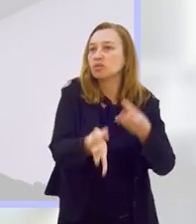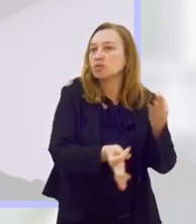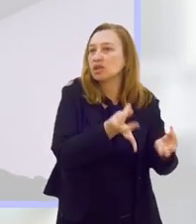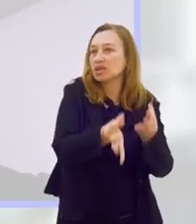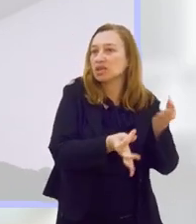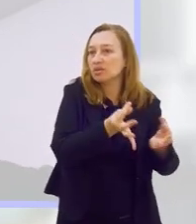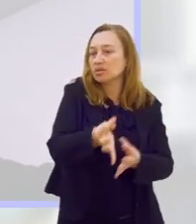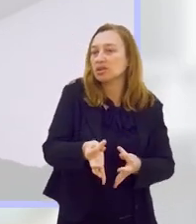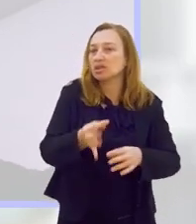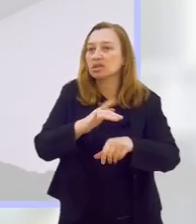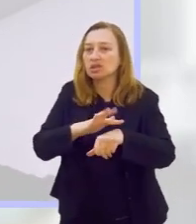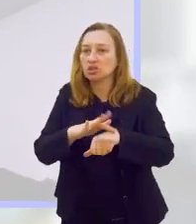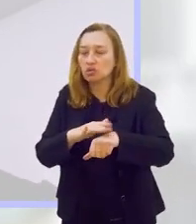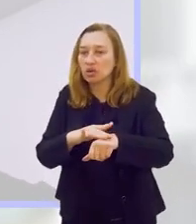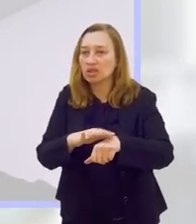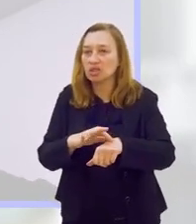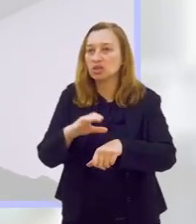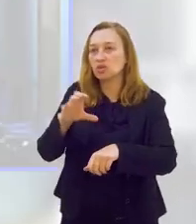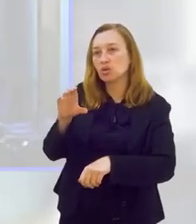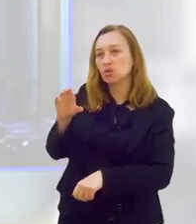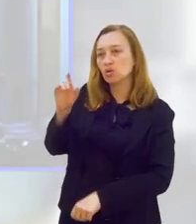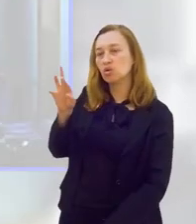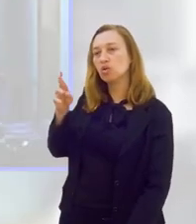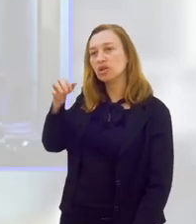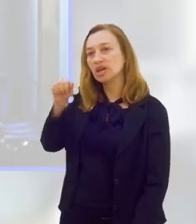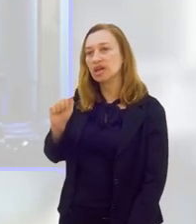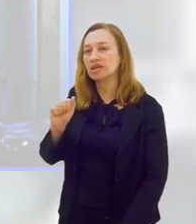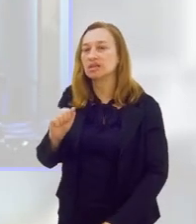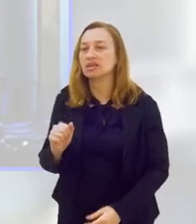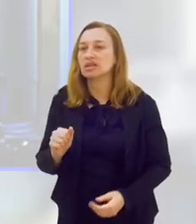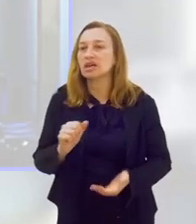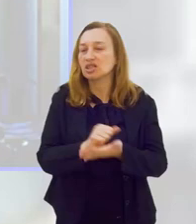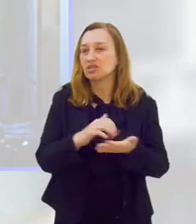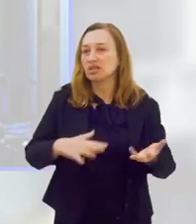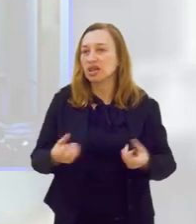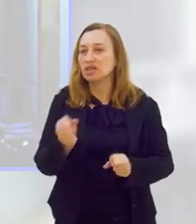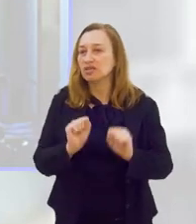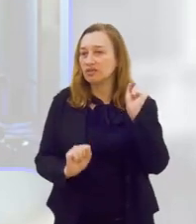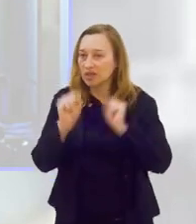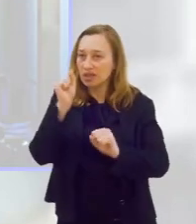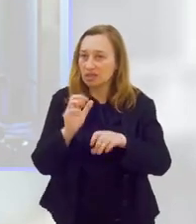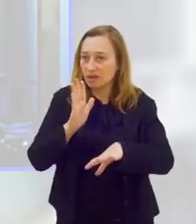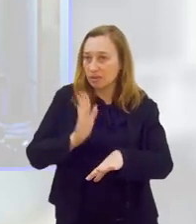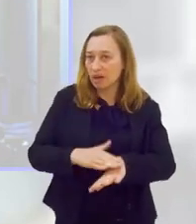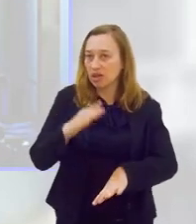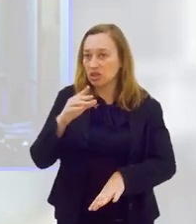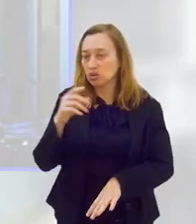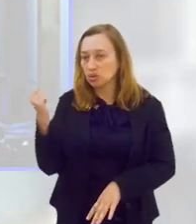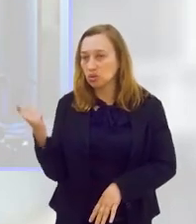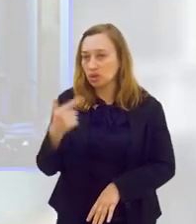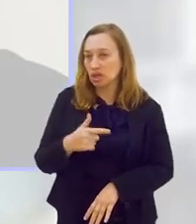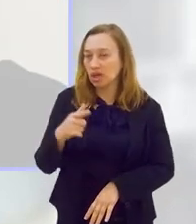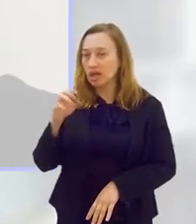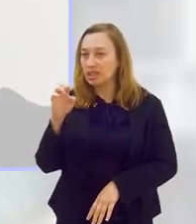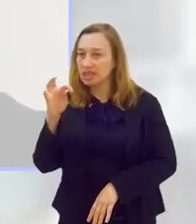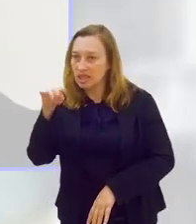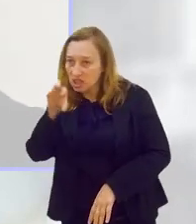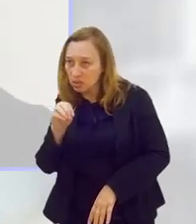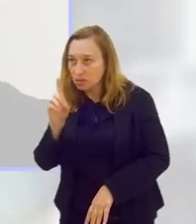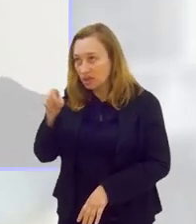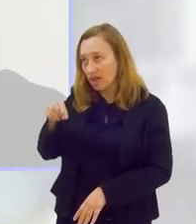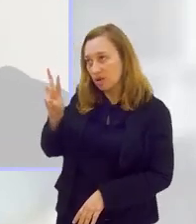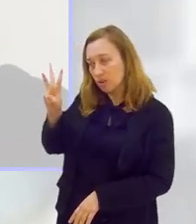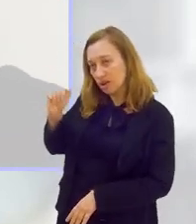A atividade física, ela vai muito além do estético, né, William? É a saúde. Isso é uma coisa que defende o mundo, sabe?